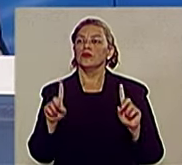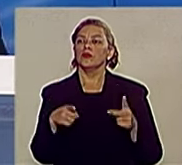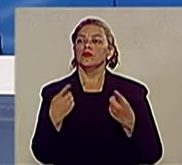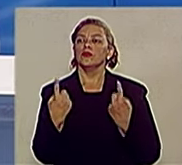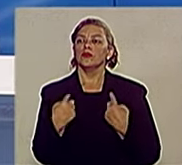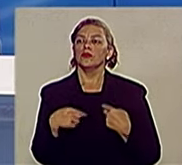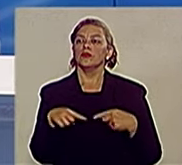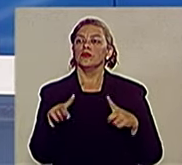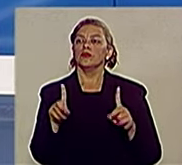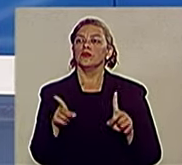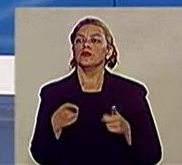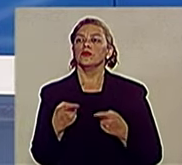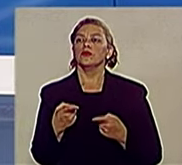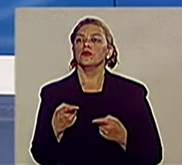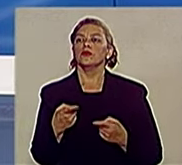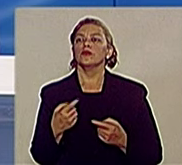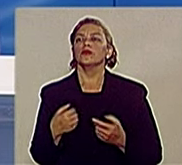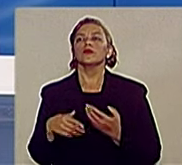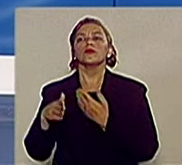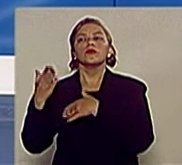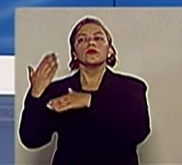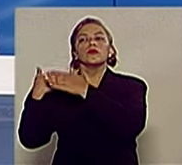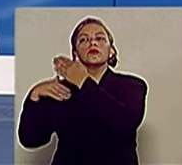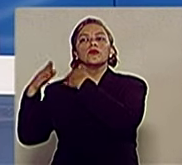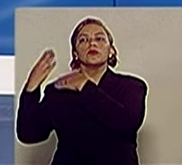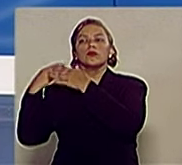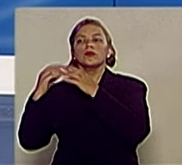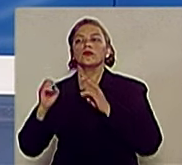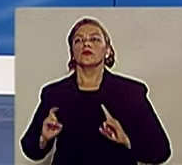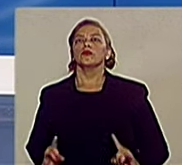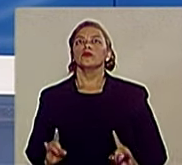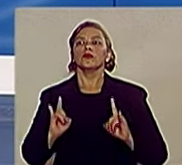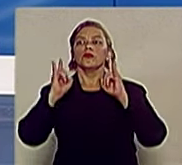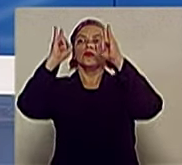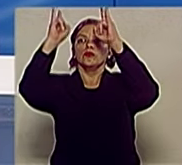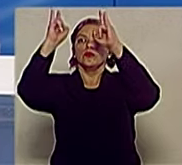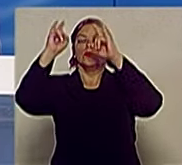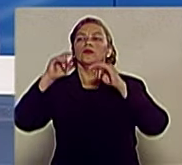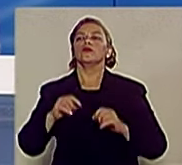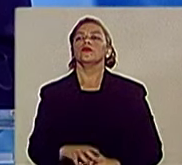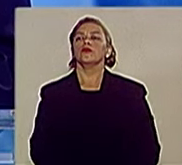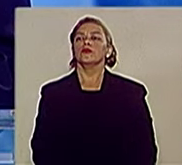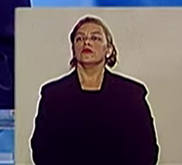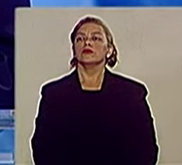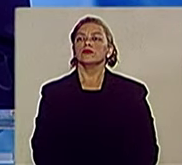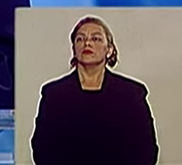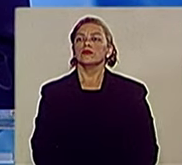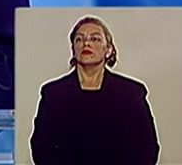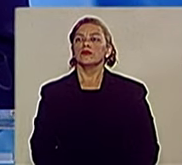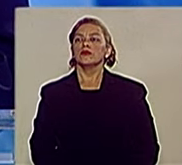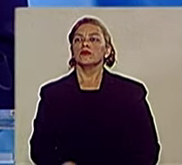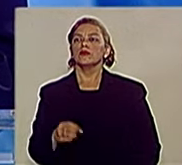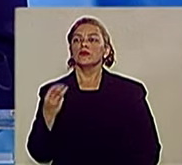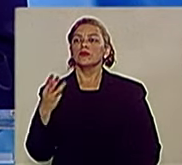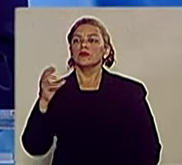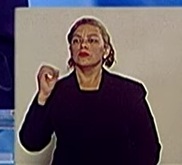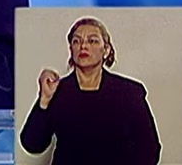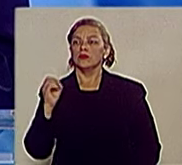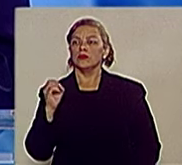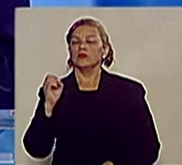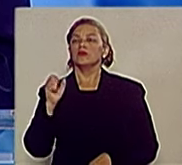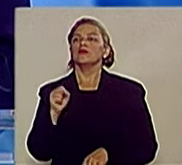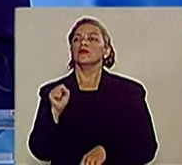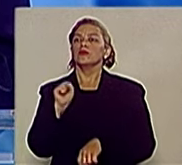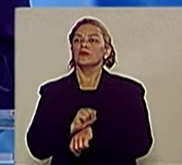prédio da coletoria. Tempo esgotado, candidata, a 30 segundos para a